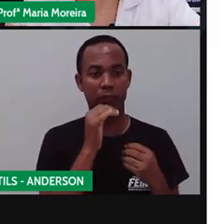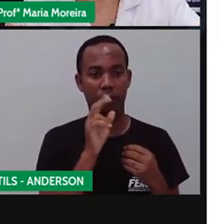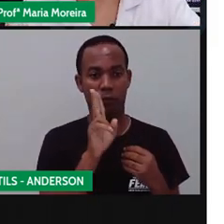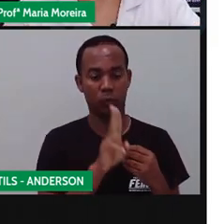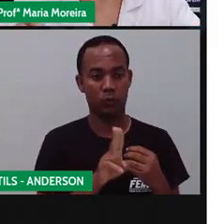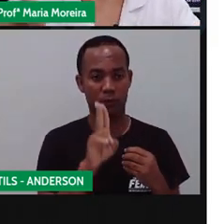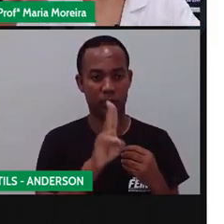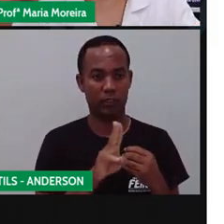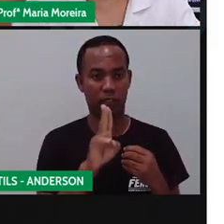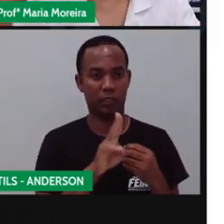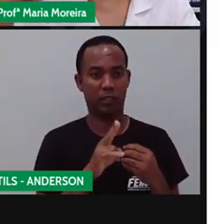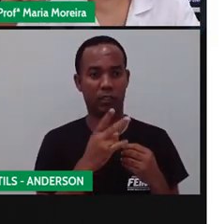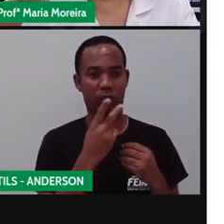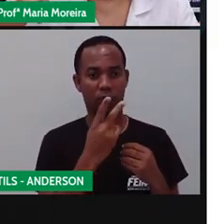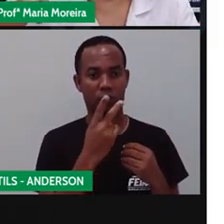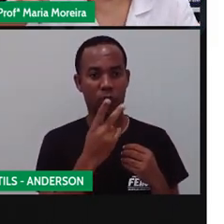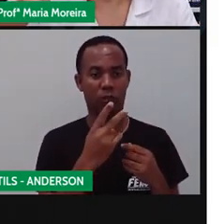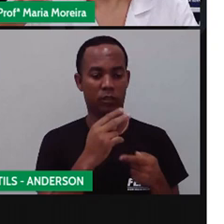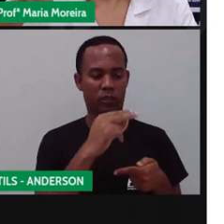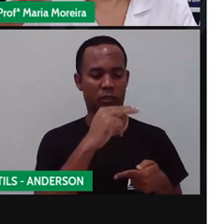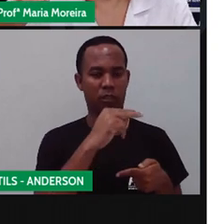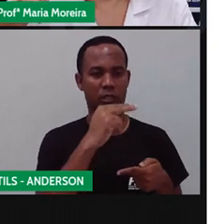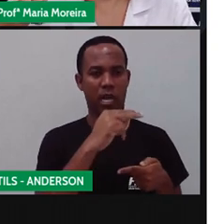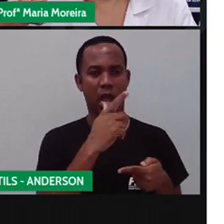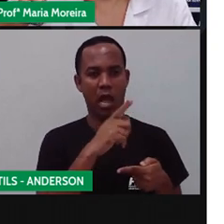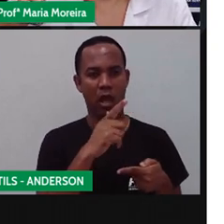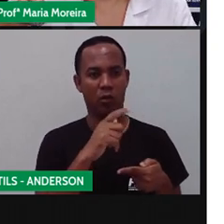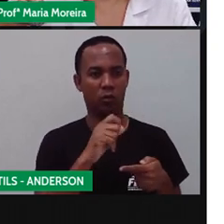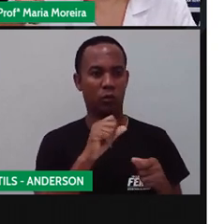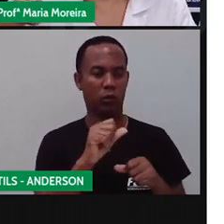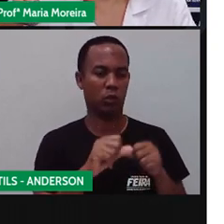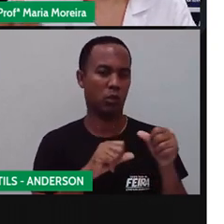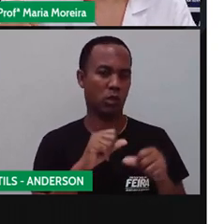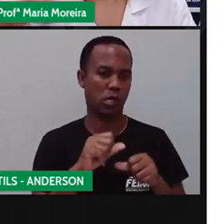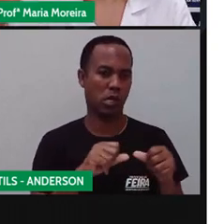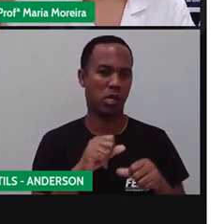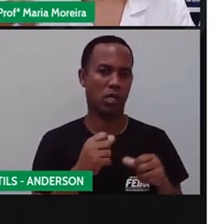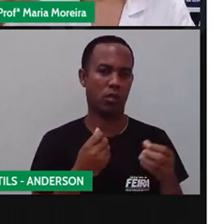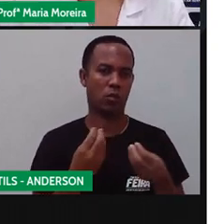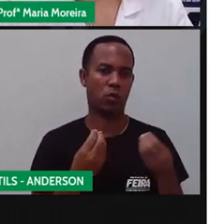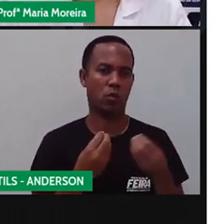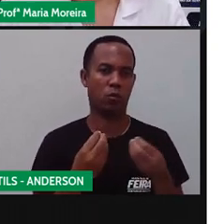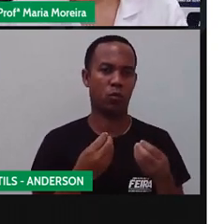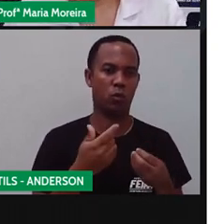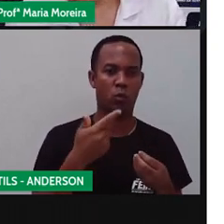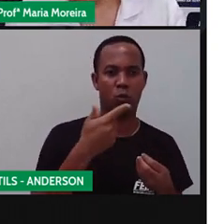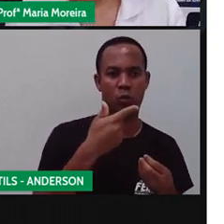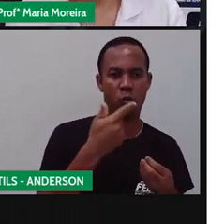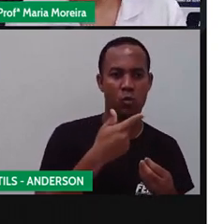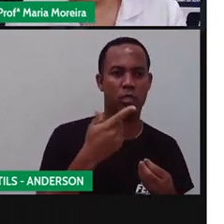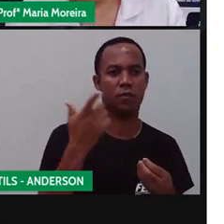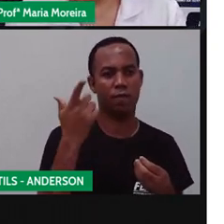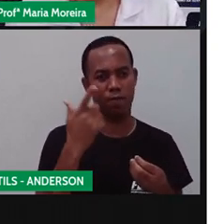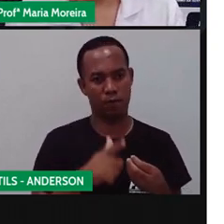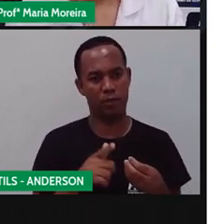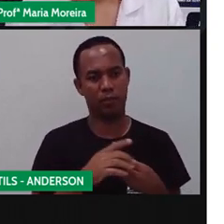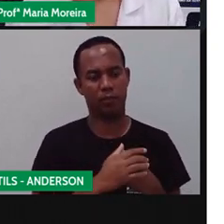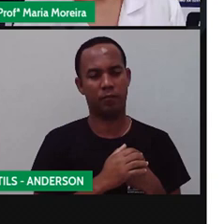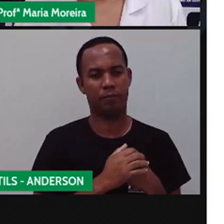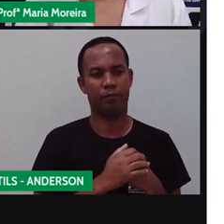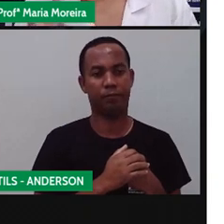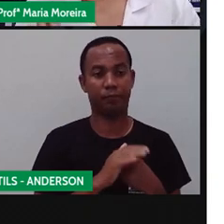litros de água, eu vou usar quantas colheres? Eu vou dobrar, eu vou fazer o quê? Duas vezes, certo?